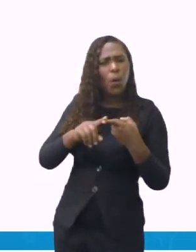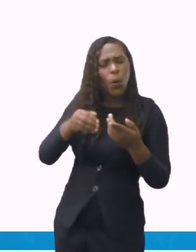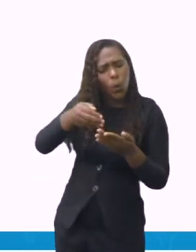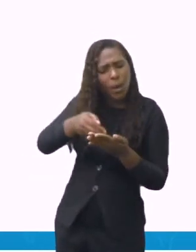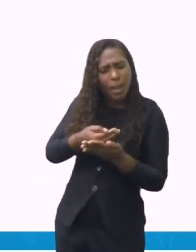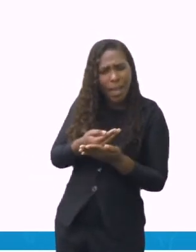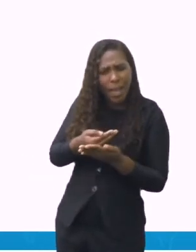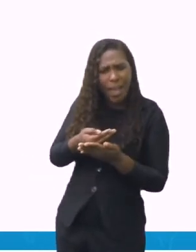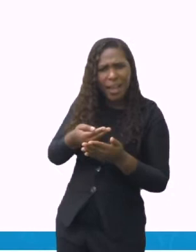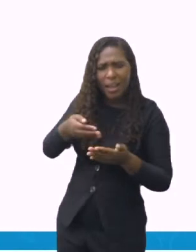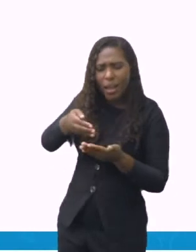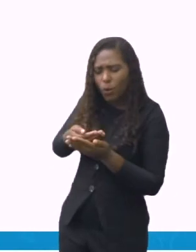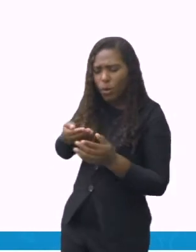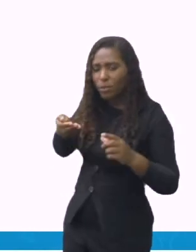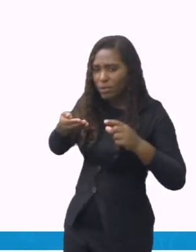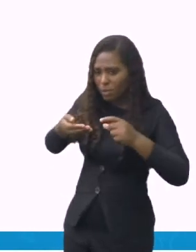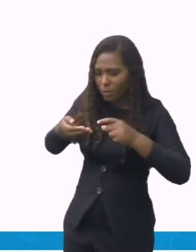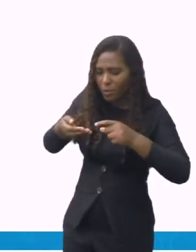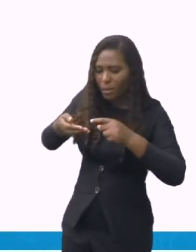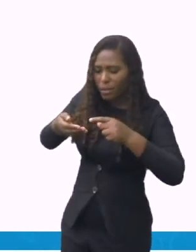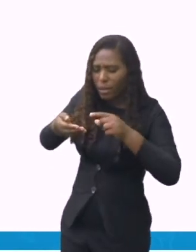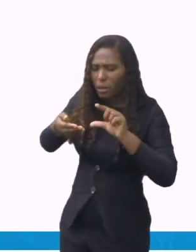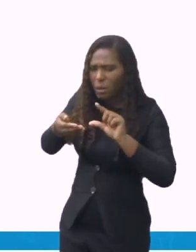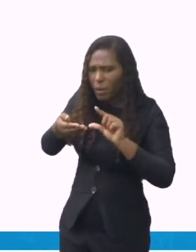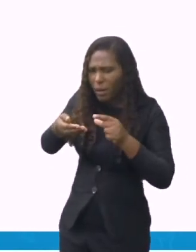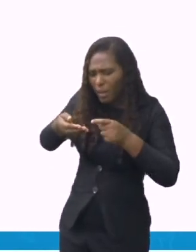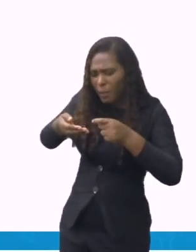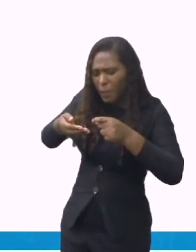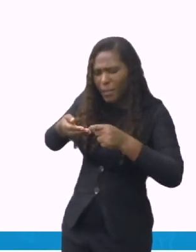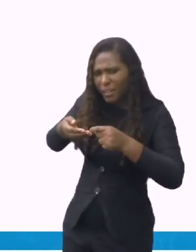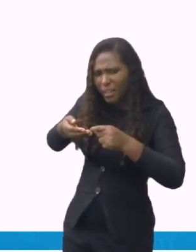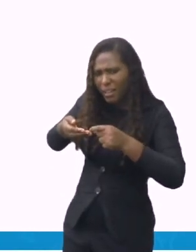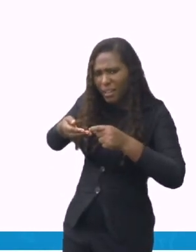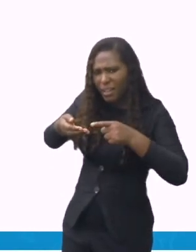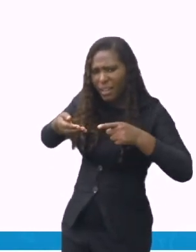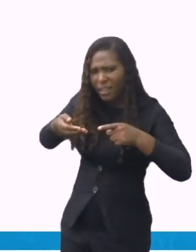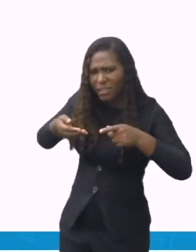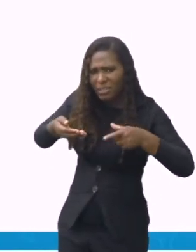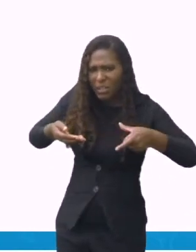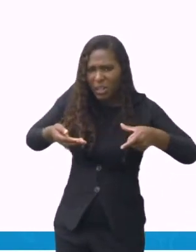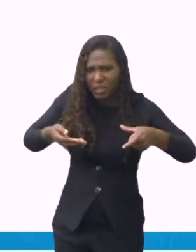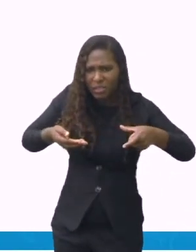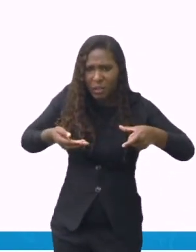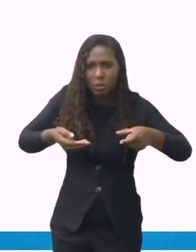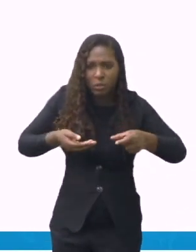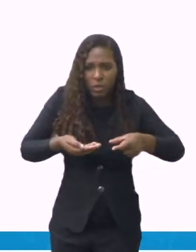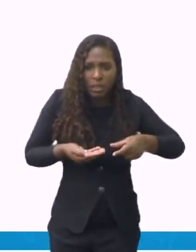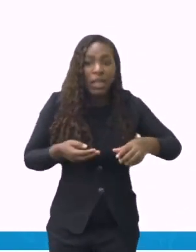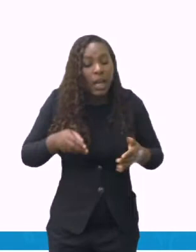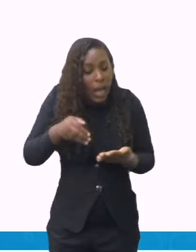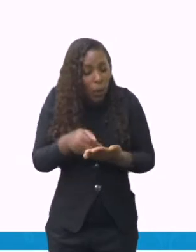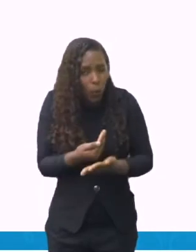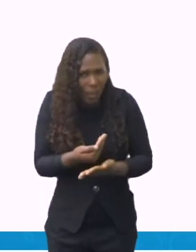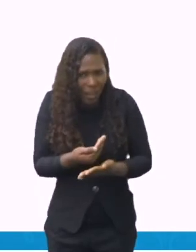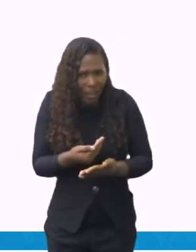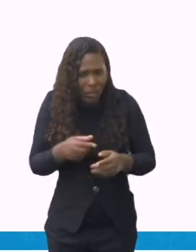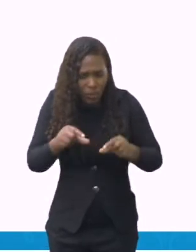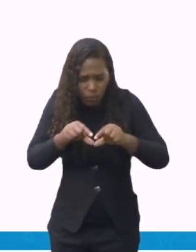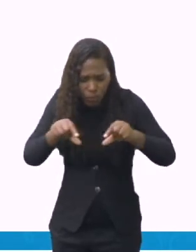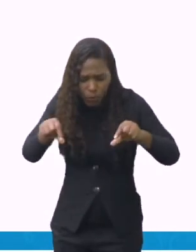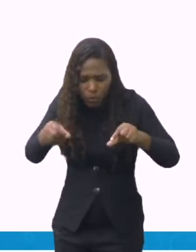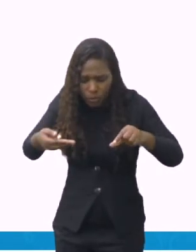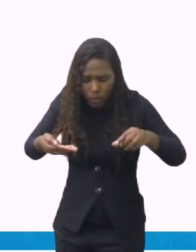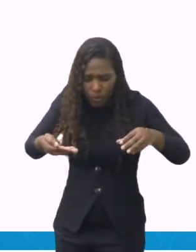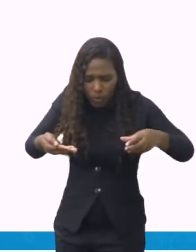colheres de café, que é a colher pequenininha. Qual colher eu vou definir para usar? A minha receita tem que conter. Porque se eu